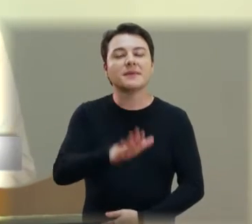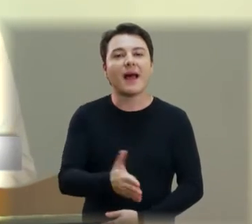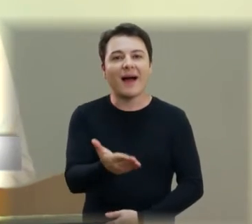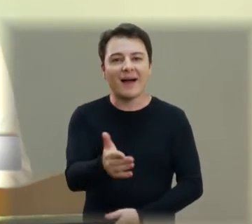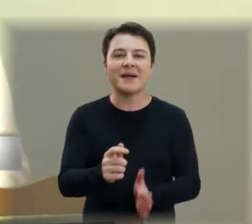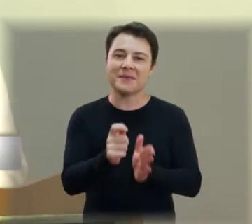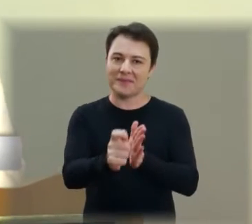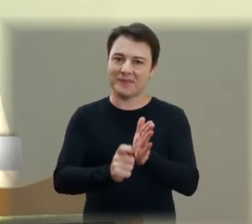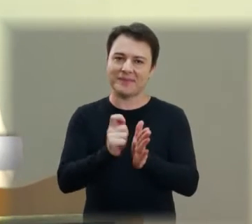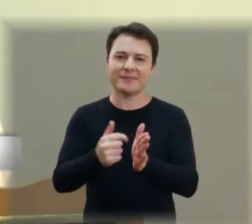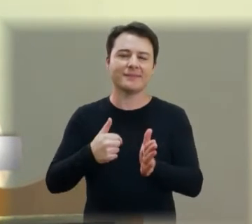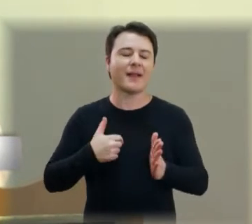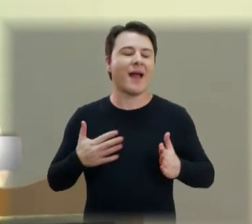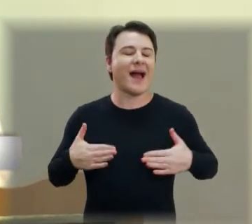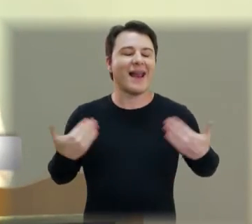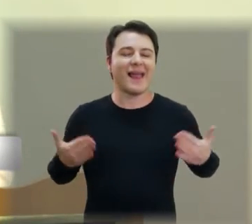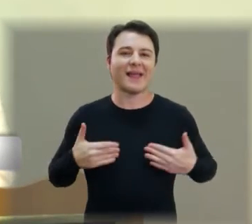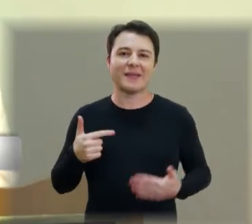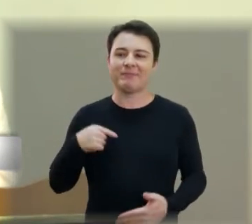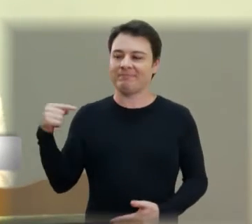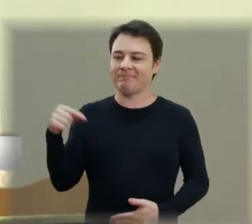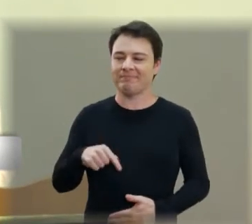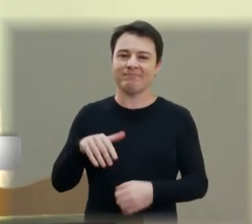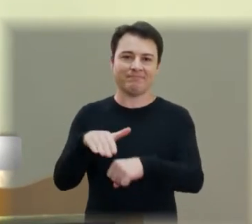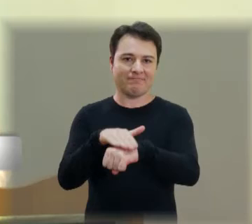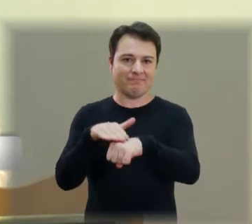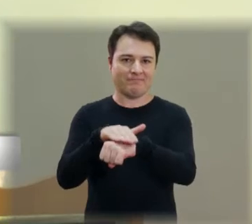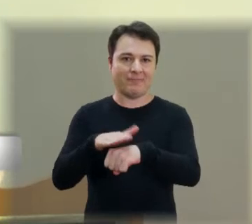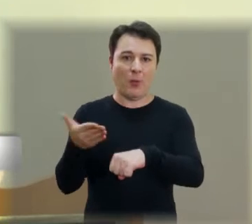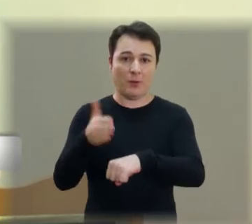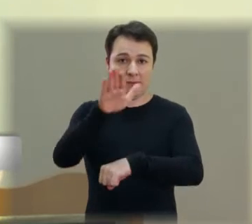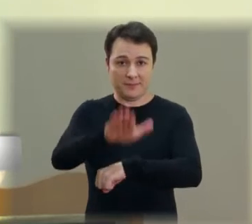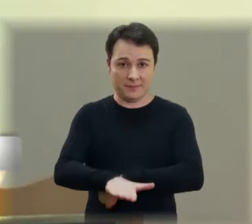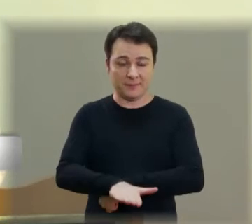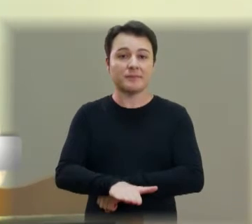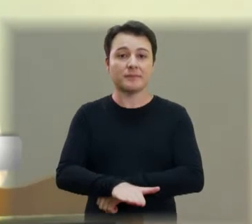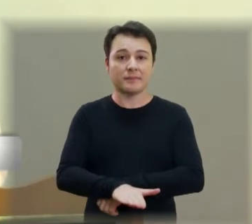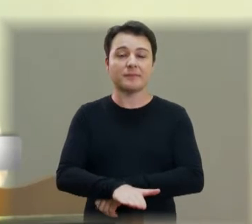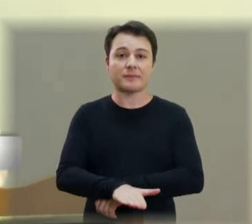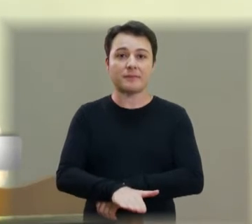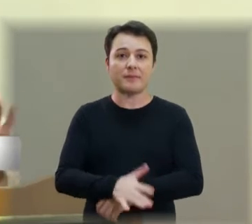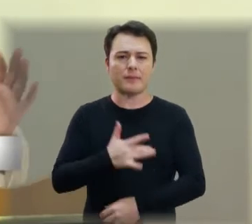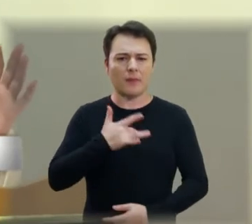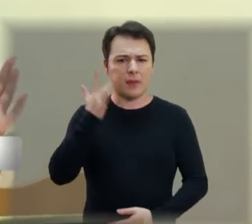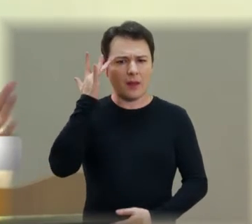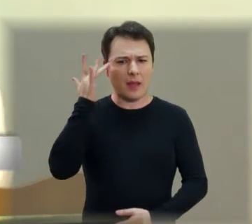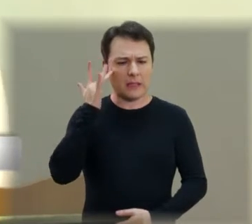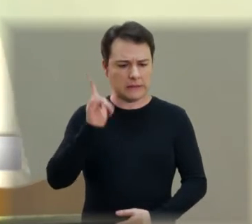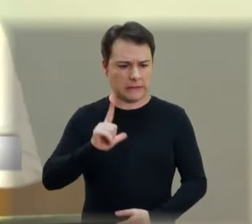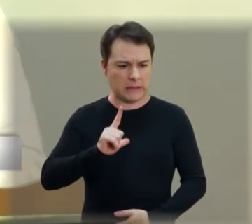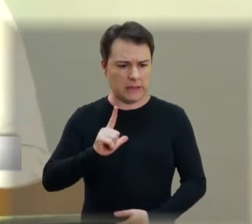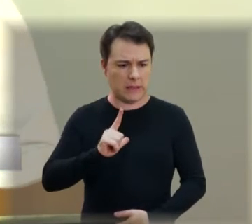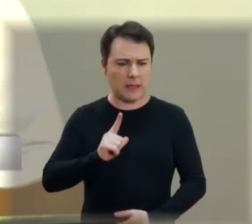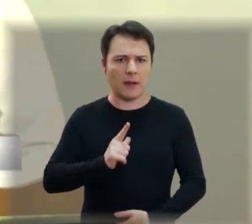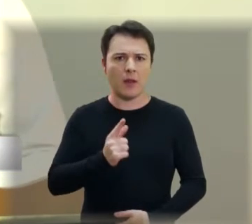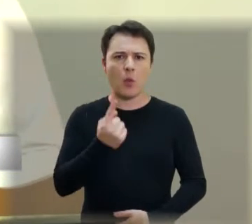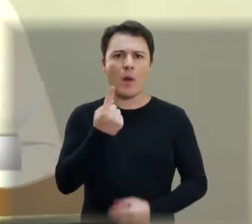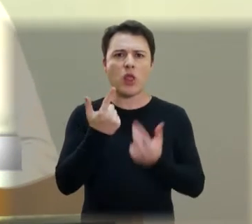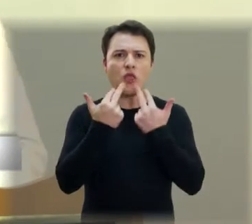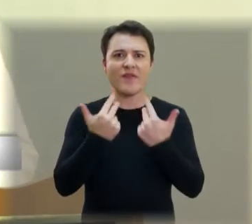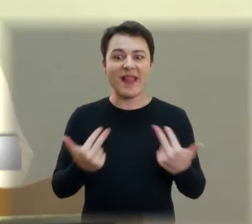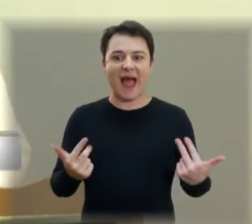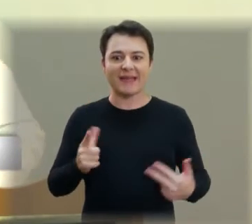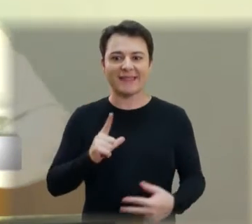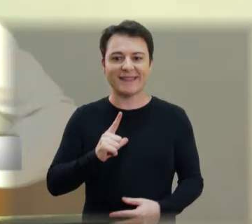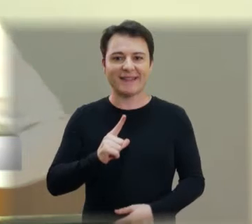Araraquara. Mais uma alegria imensa conversar com vocês nesta tarde. Eu acho que nós temos uma pequena novidade para